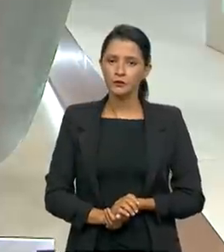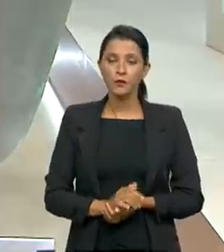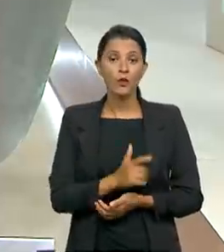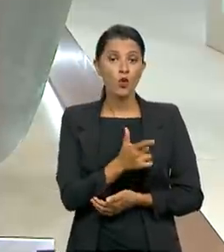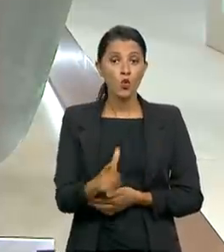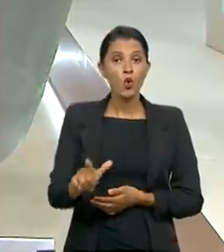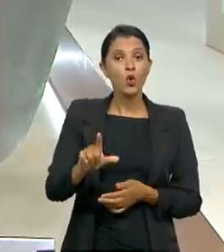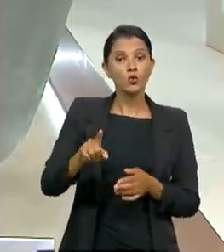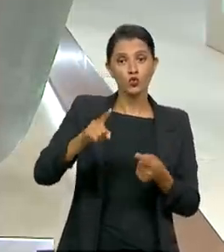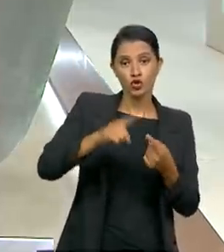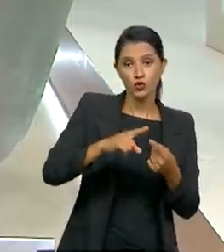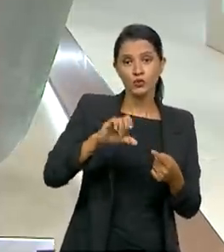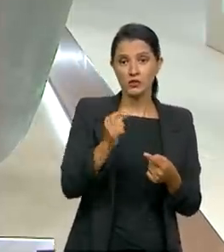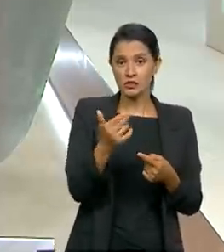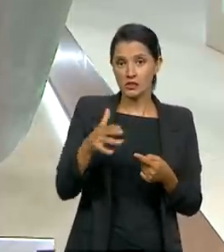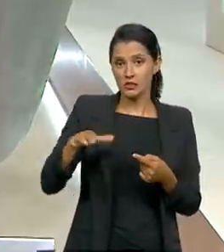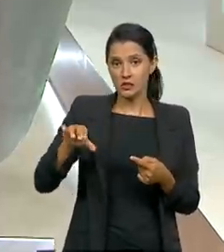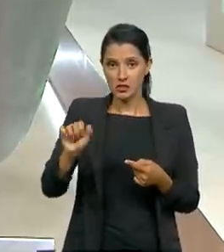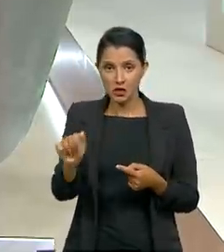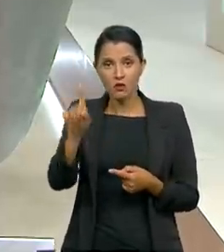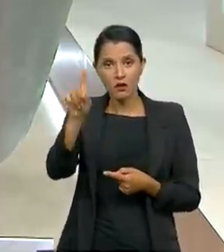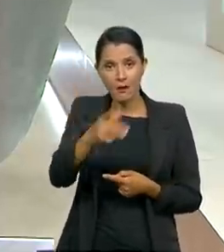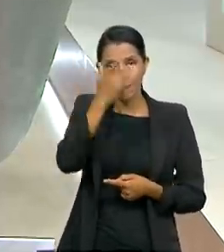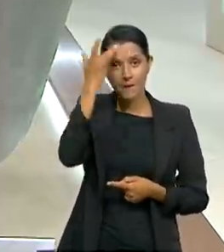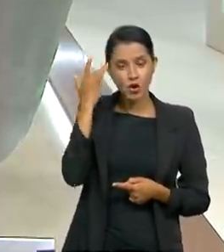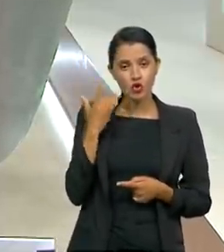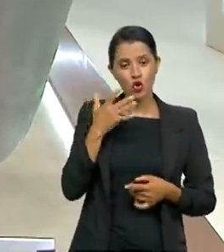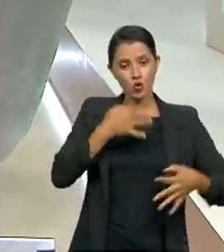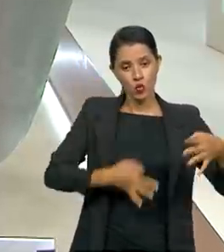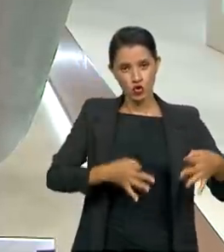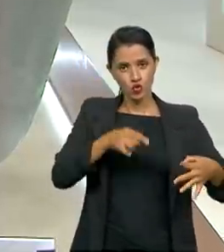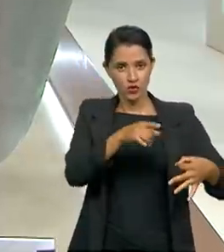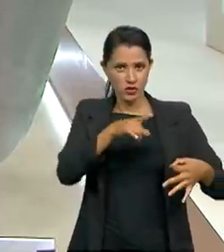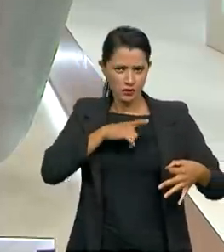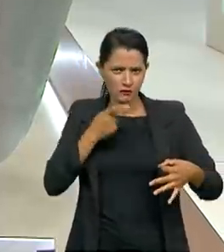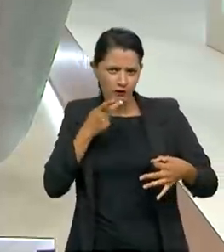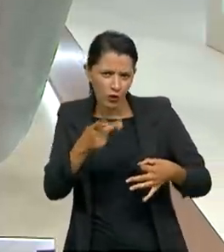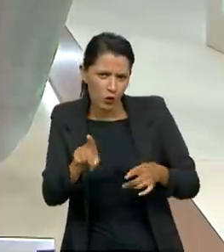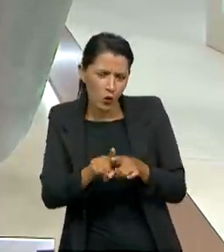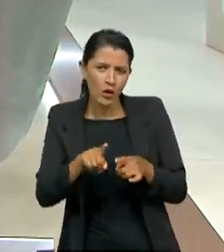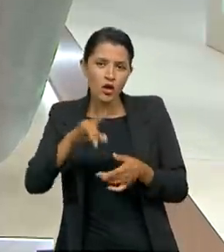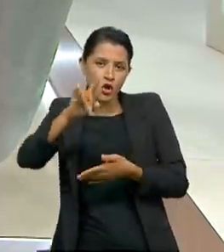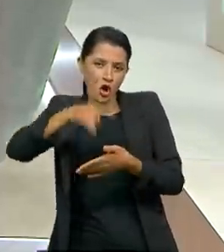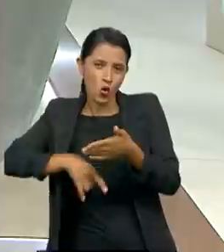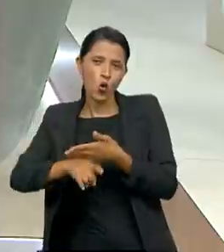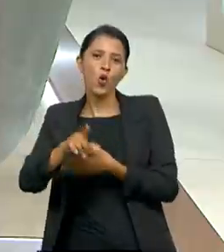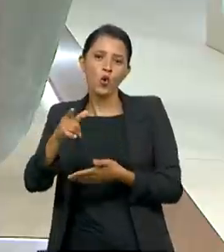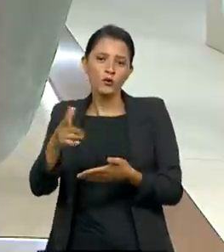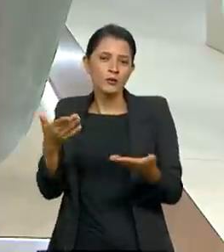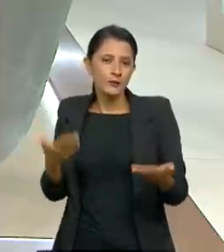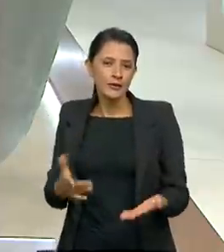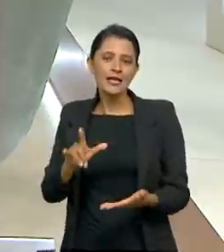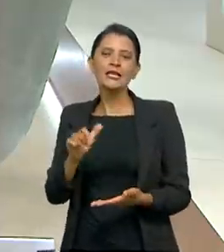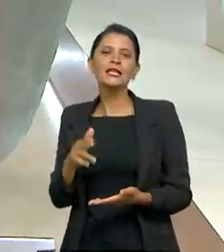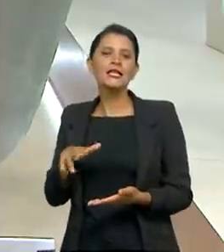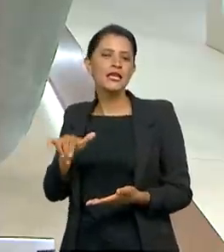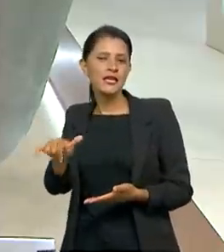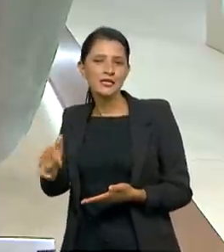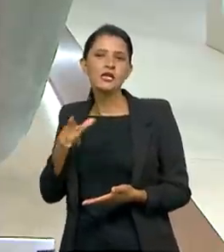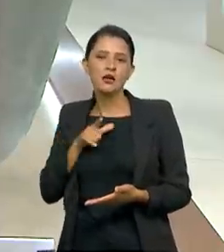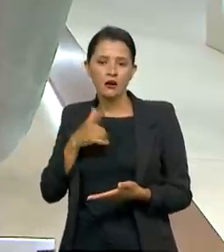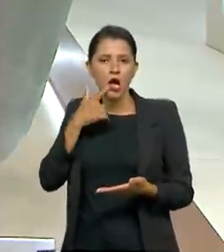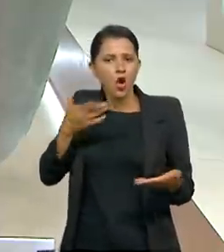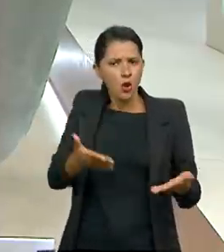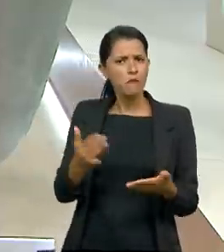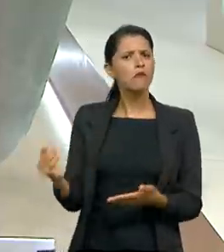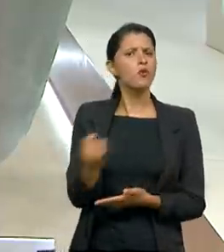outro tipo de sanção envolve as pessoas jurídicas, que o senhor falou também, e os acordos de leniência ganharam muita notoriedade no Brasil